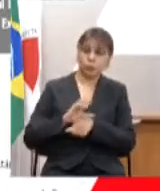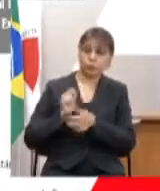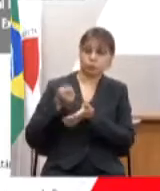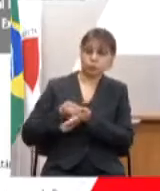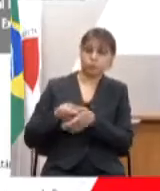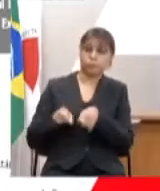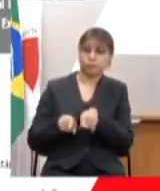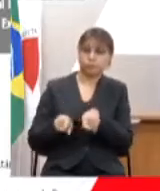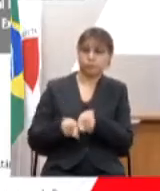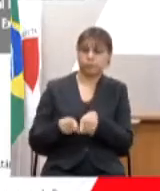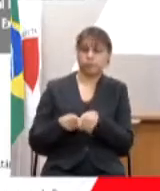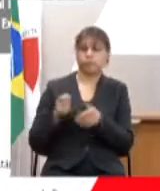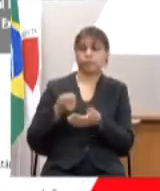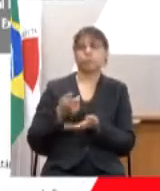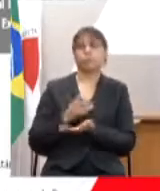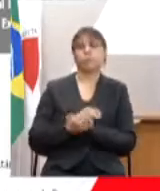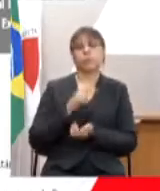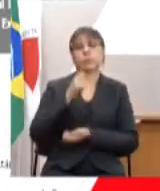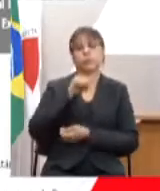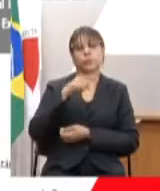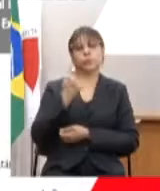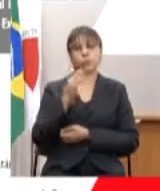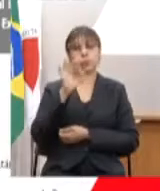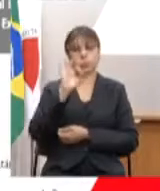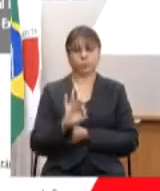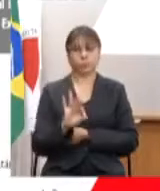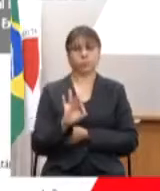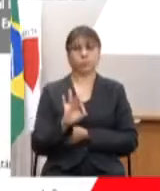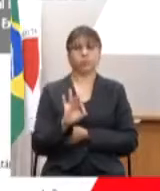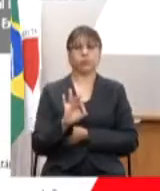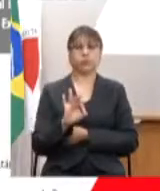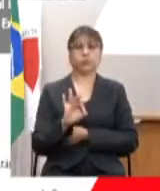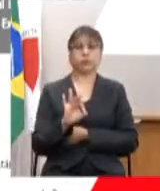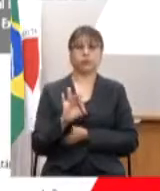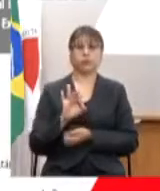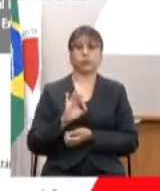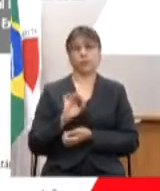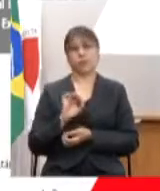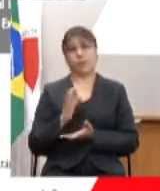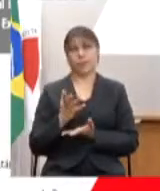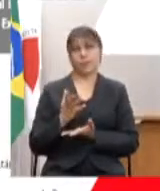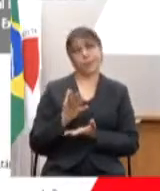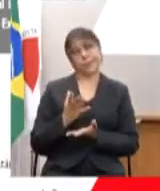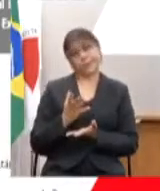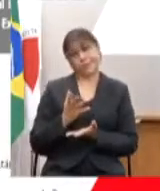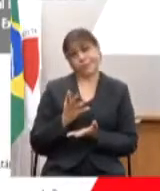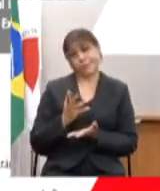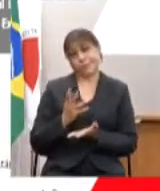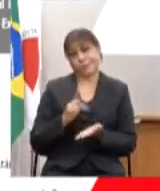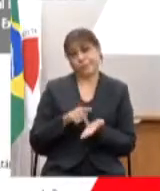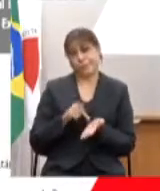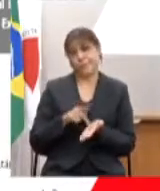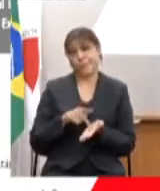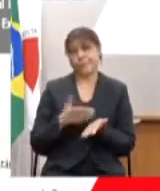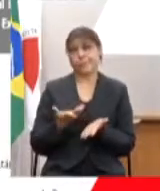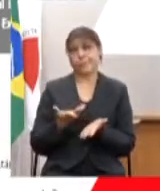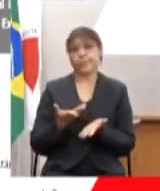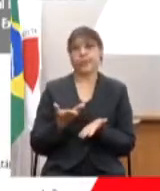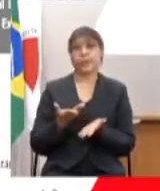7,1%. E, na verdade, aquilo que é discricionário